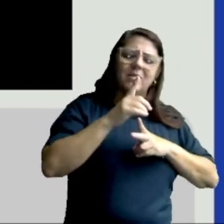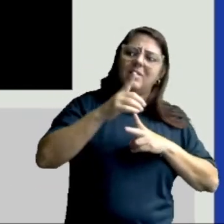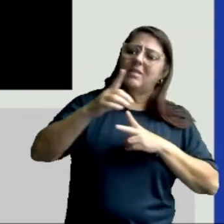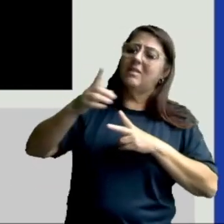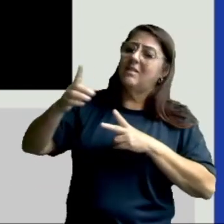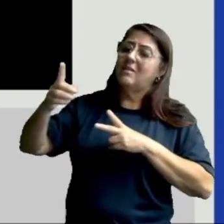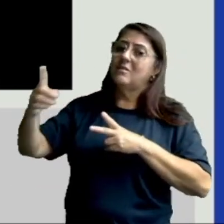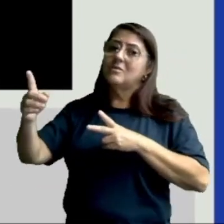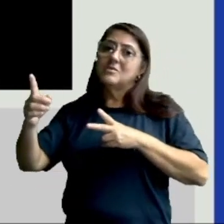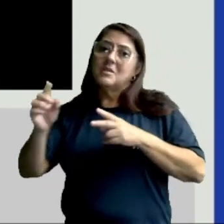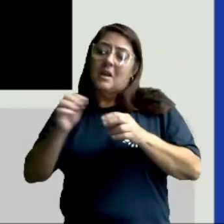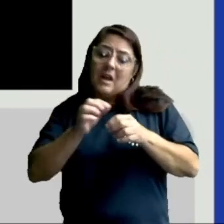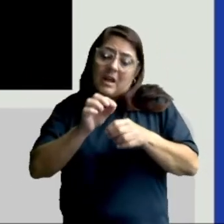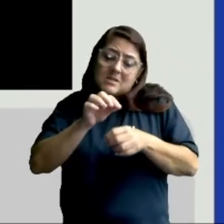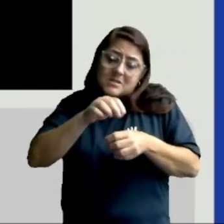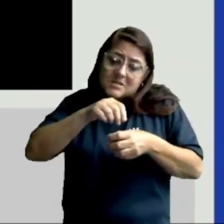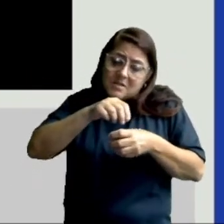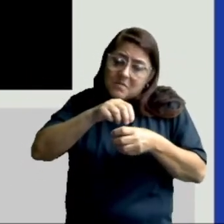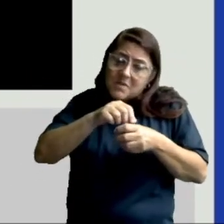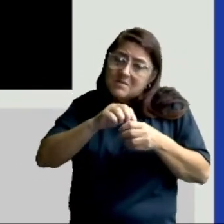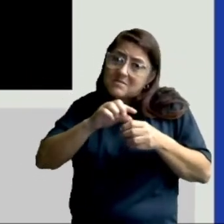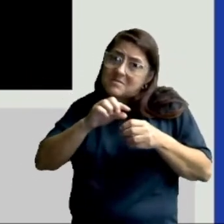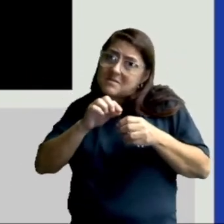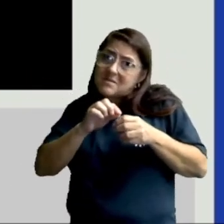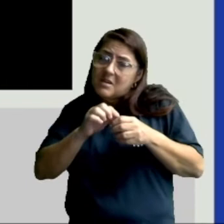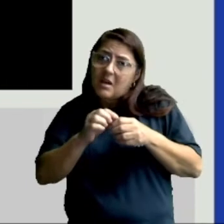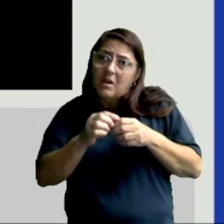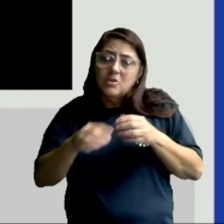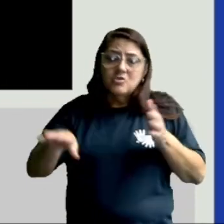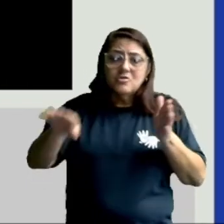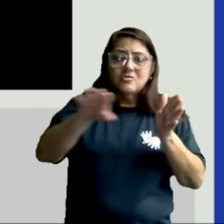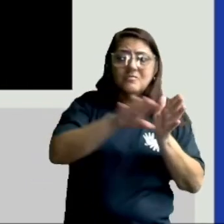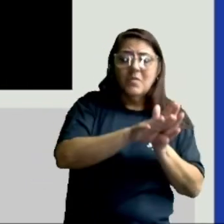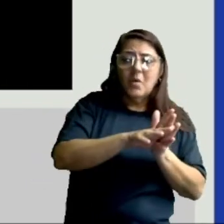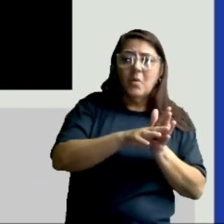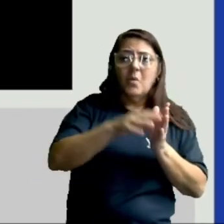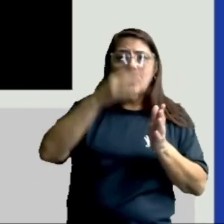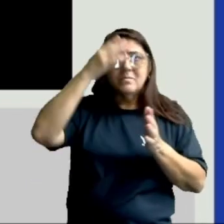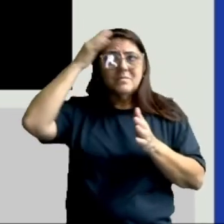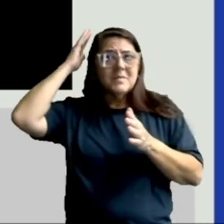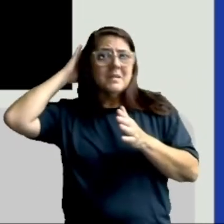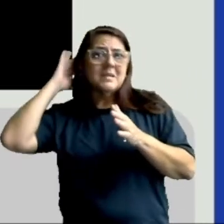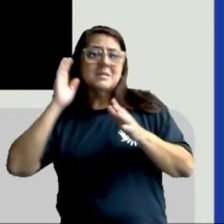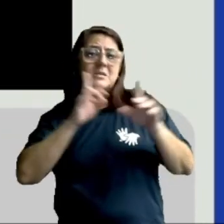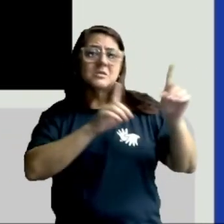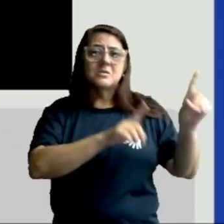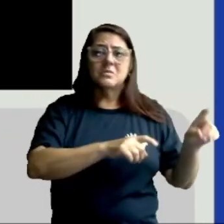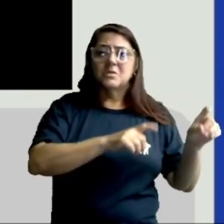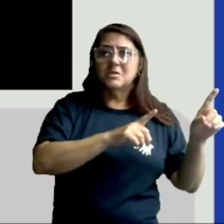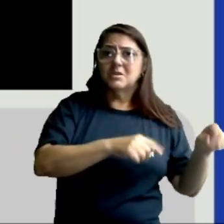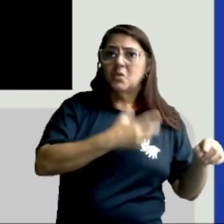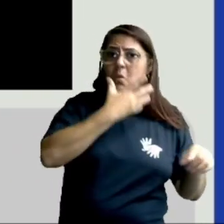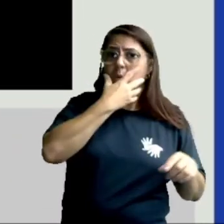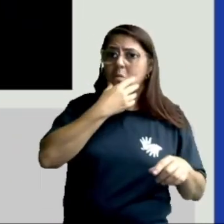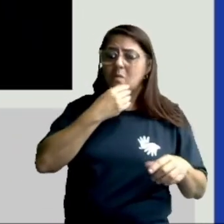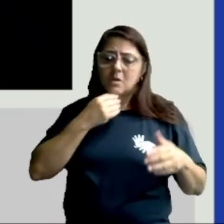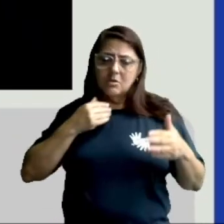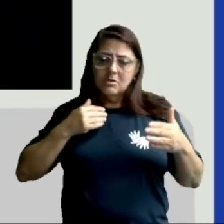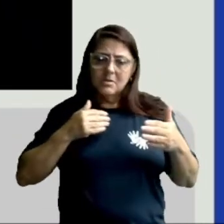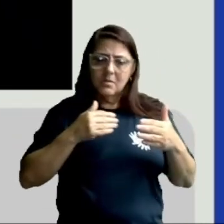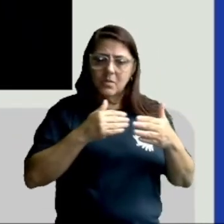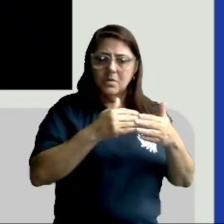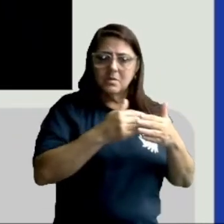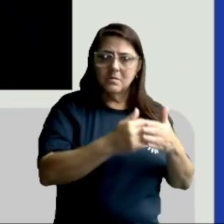A sementinha foi parar em um quintal de uma fazenda. E então, viu um menino se aproximando.